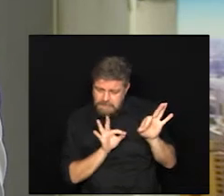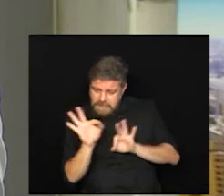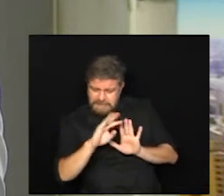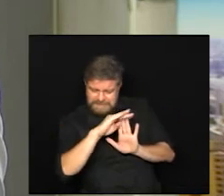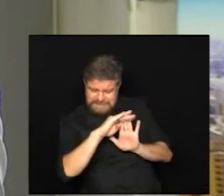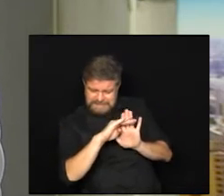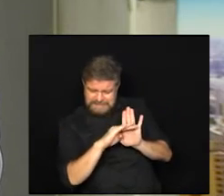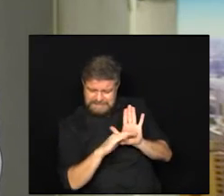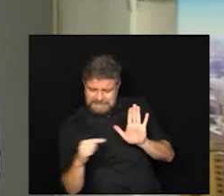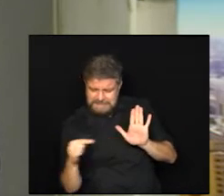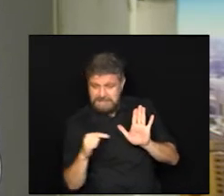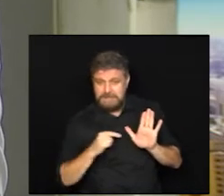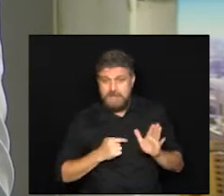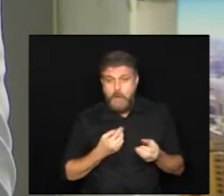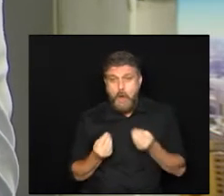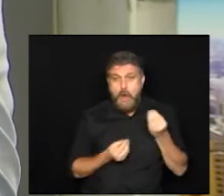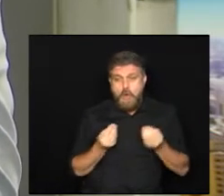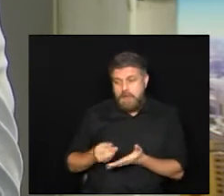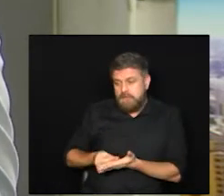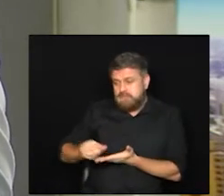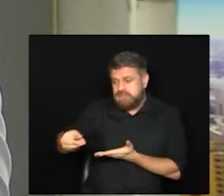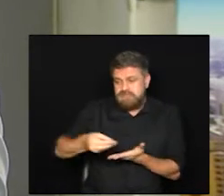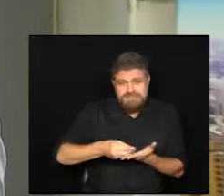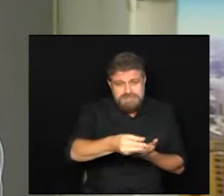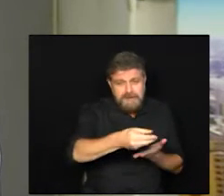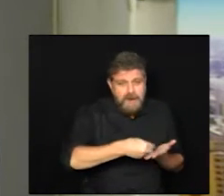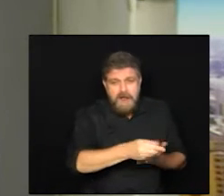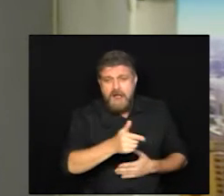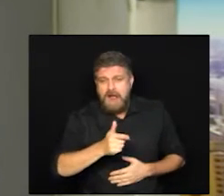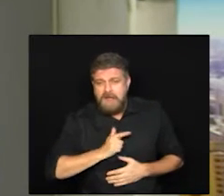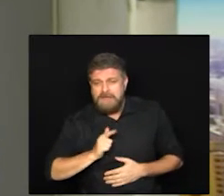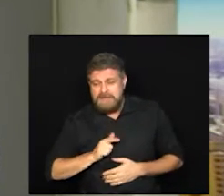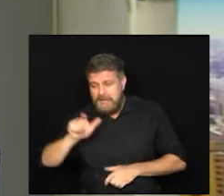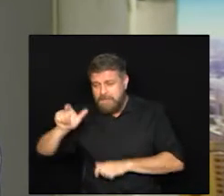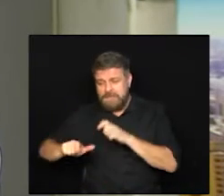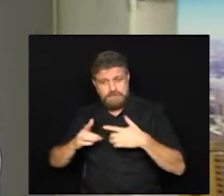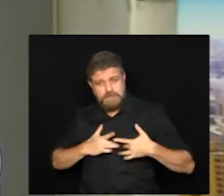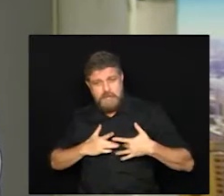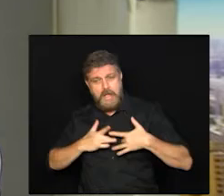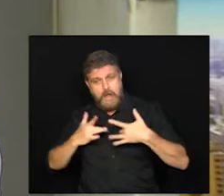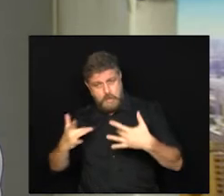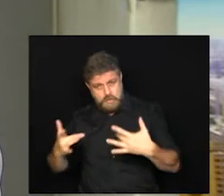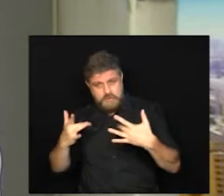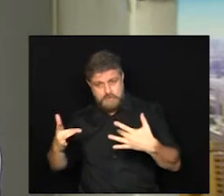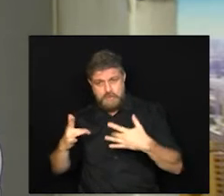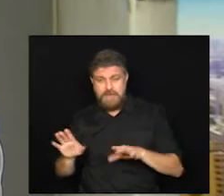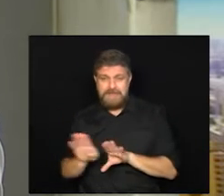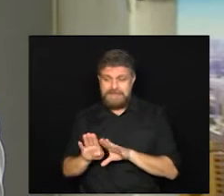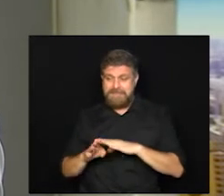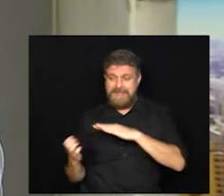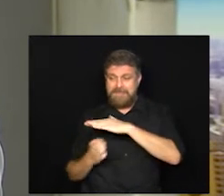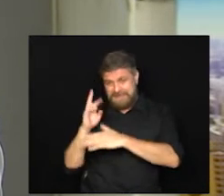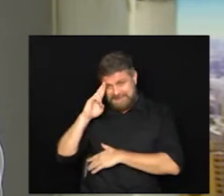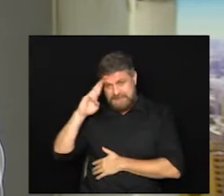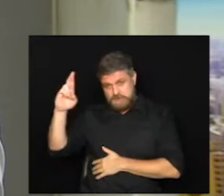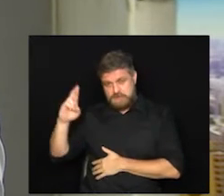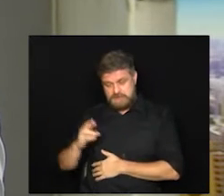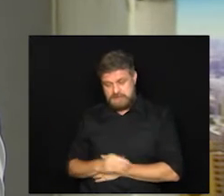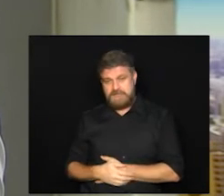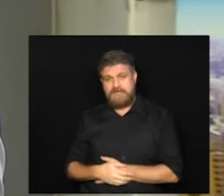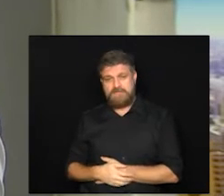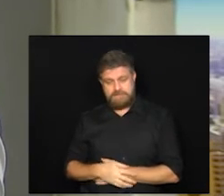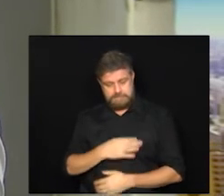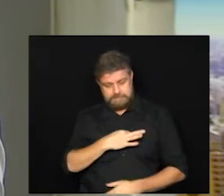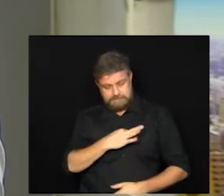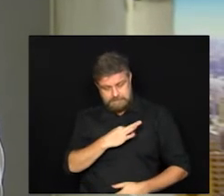a respeito dessa rede de distribuição porque tem a participação de doações de famílias voluntárias ou empresários e para